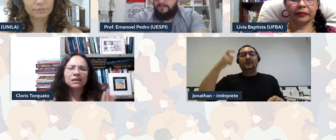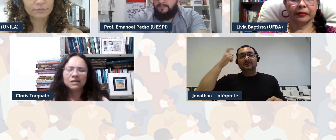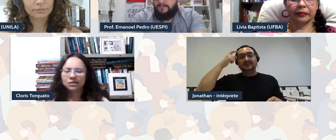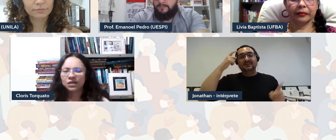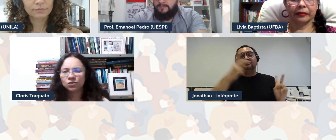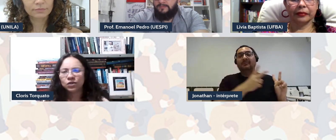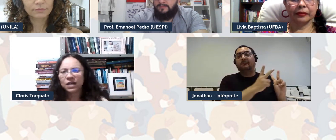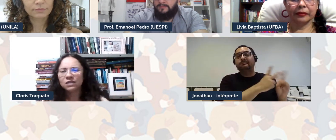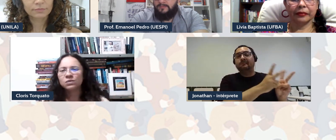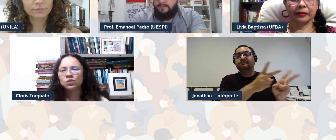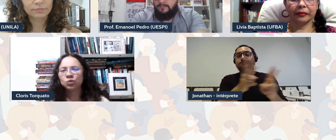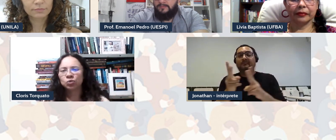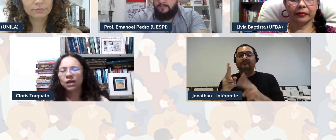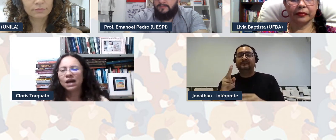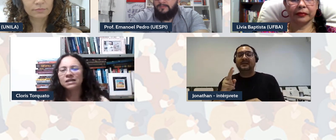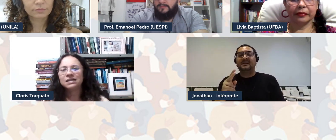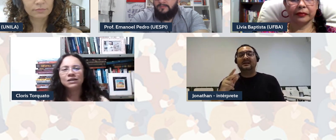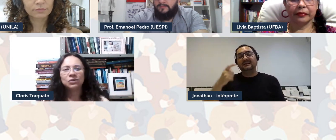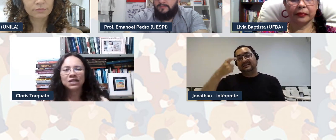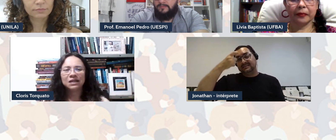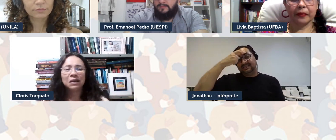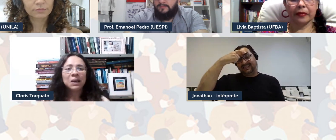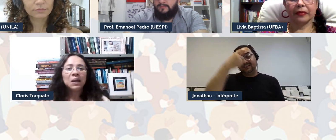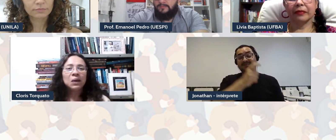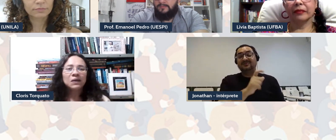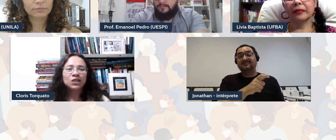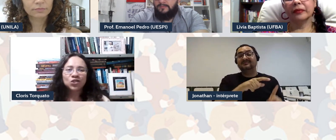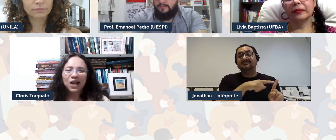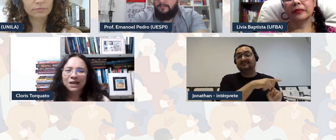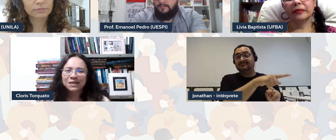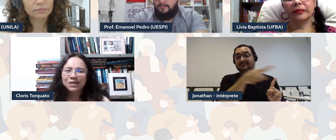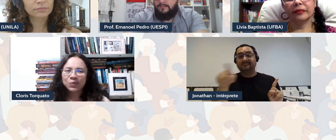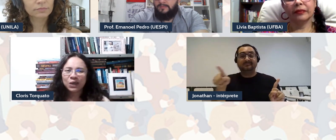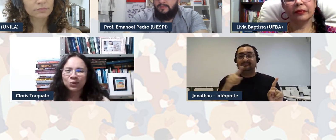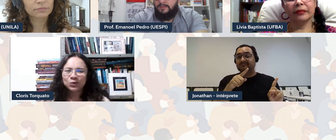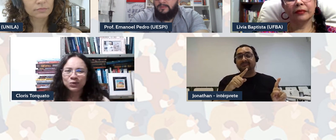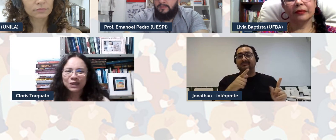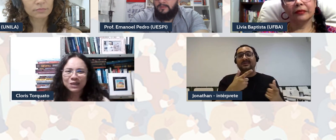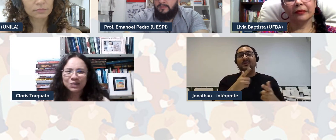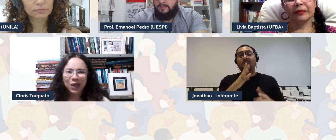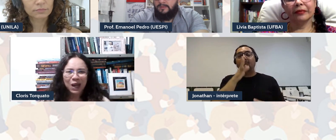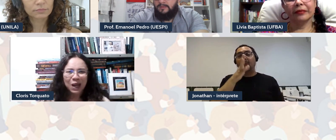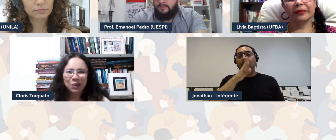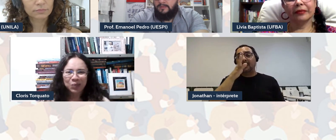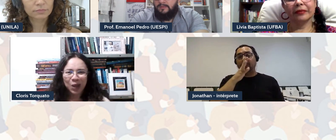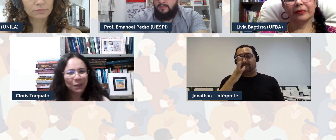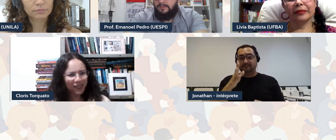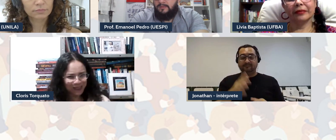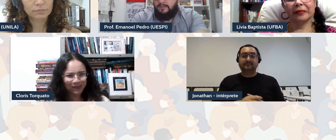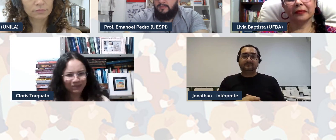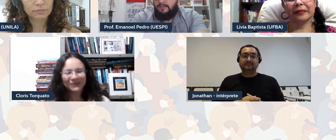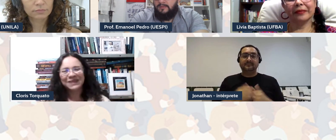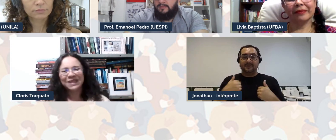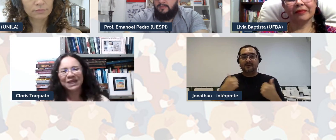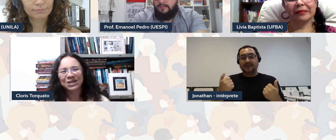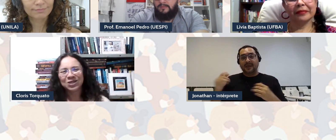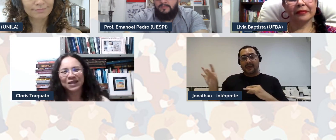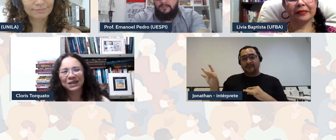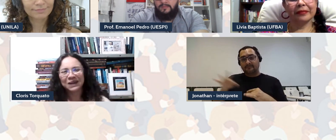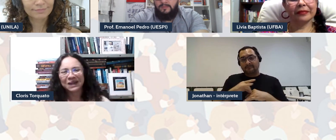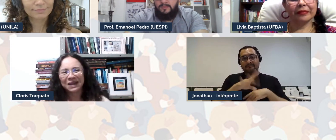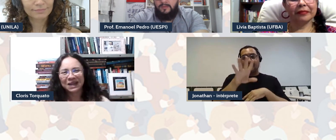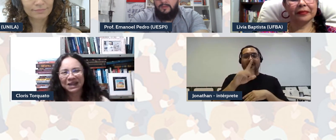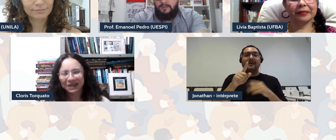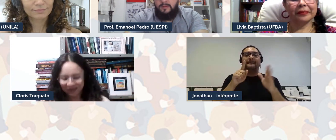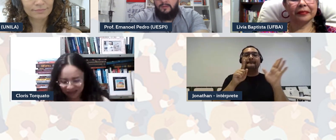populares, não tradicionais, mas populares, então eu queria deixar essas perguntas para a mesa, né, acho